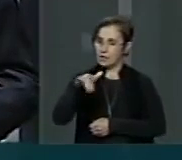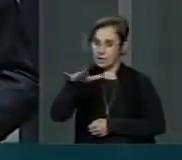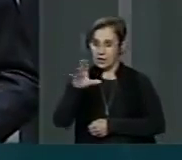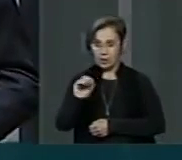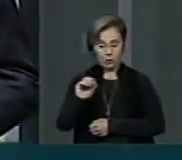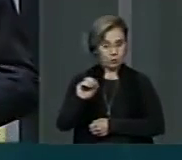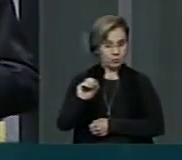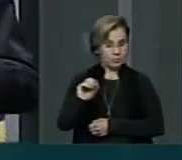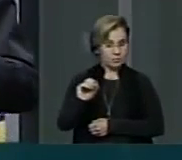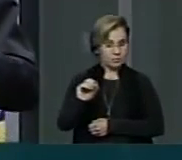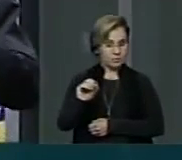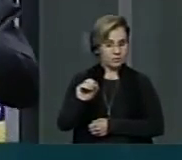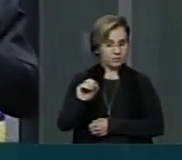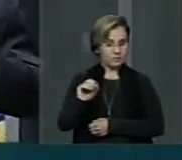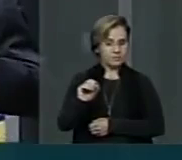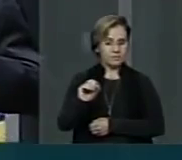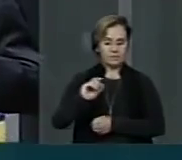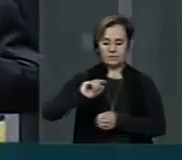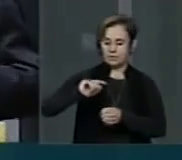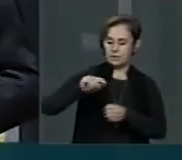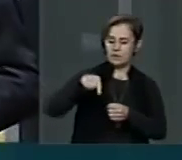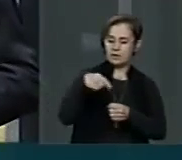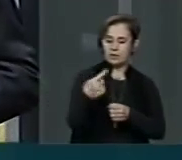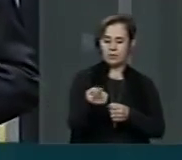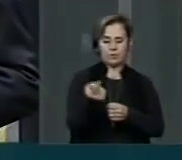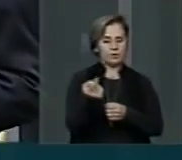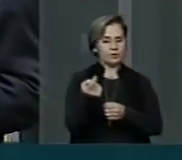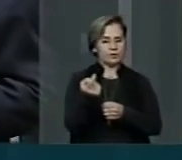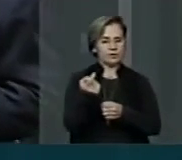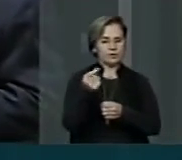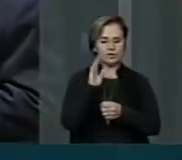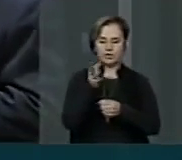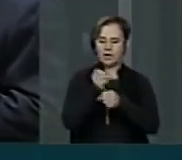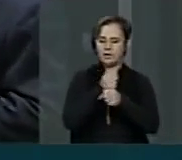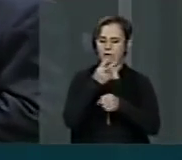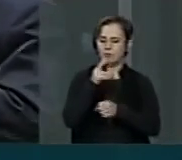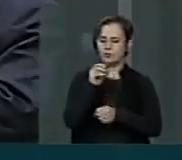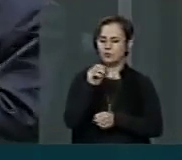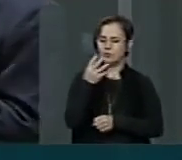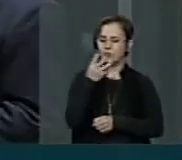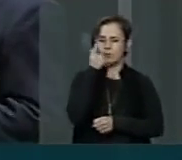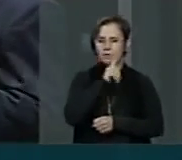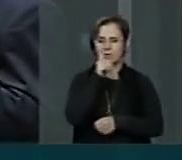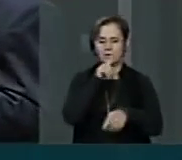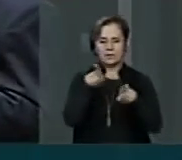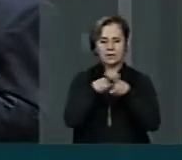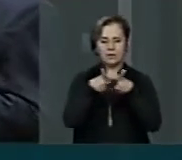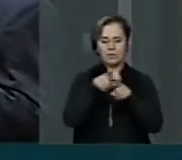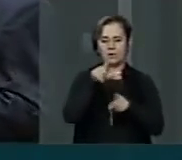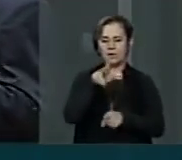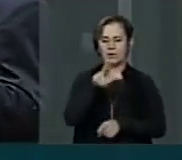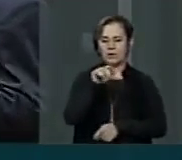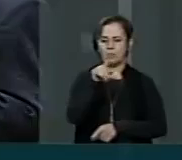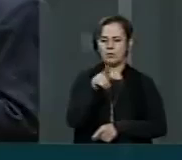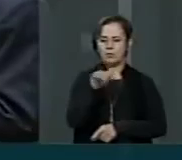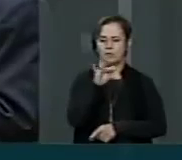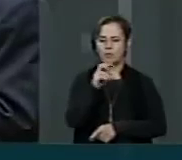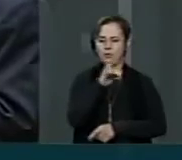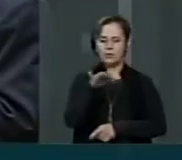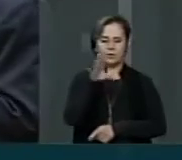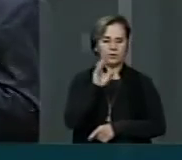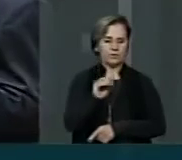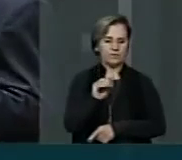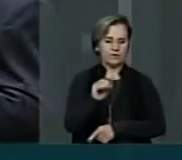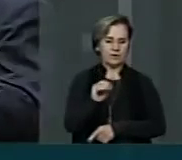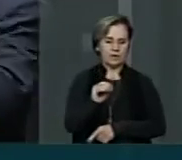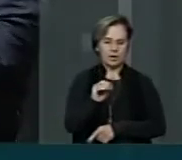e após a minha eleição, já em 2004, elegeu também o Luiz Fernando, conhecido como Ferreirinha, proprietário